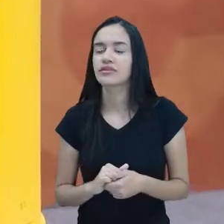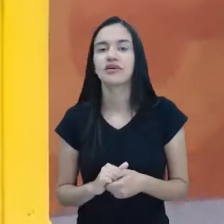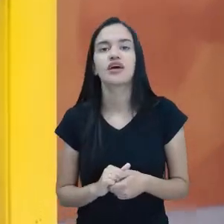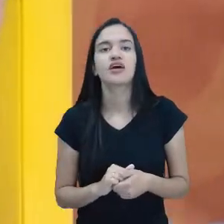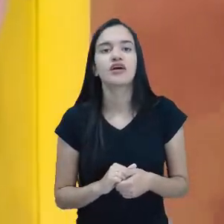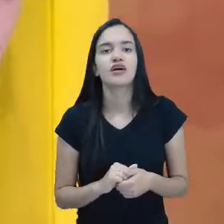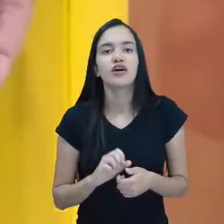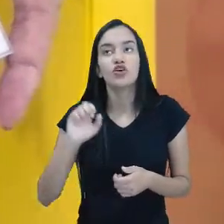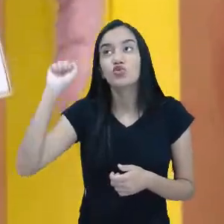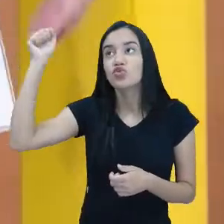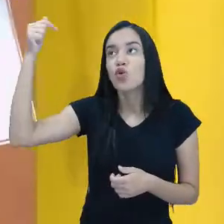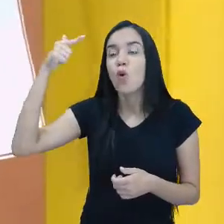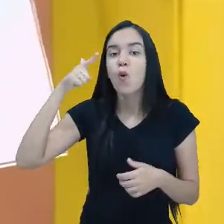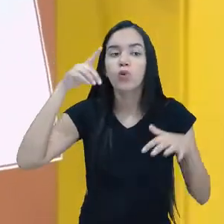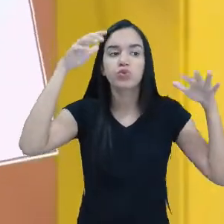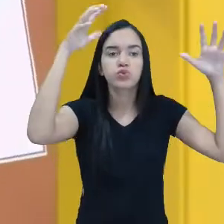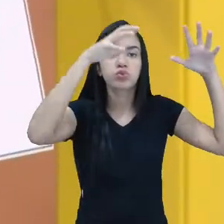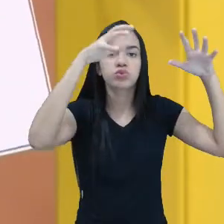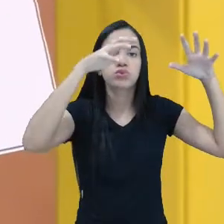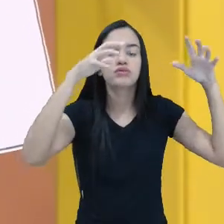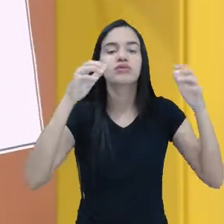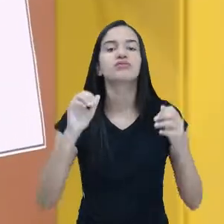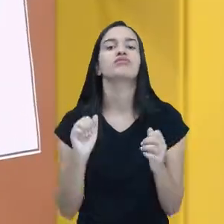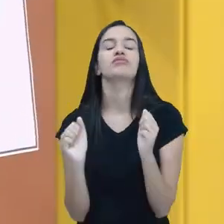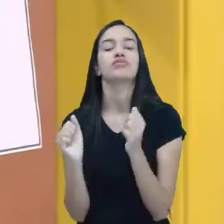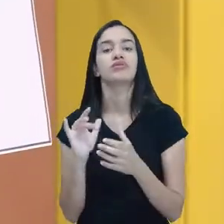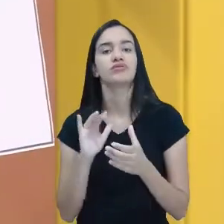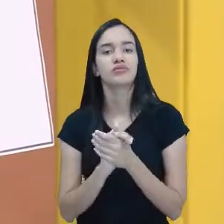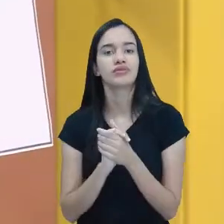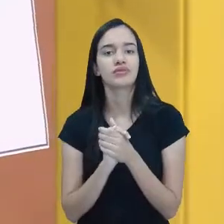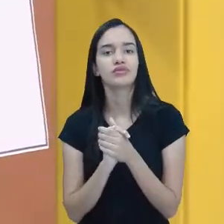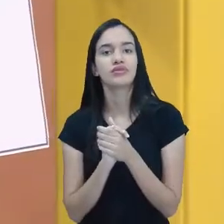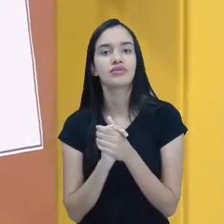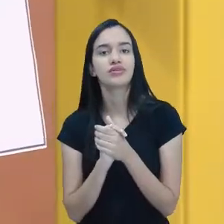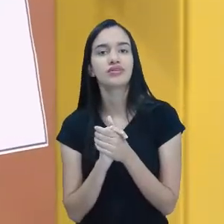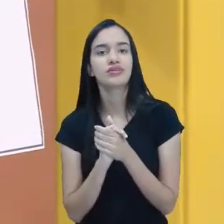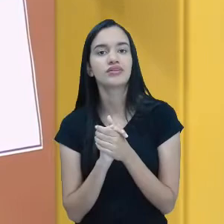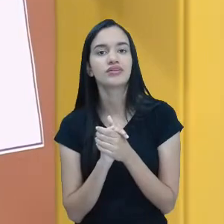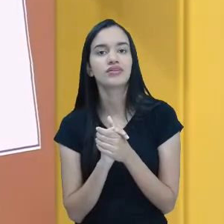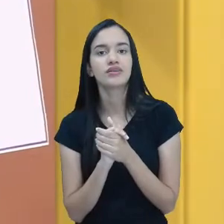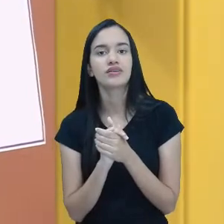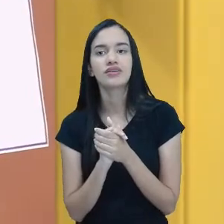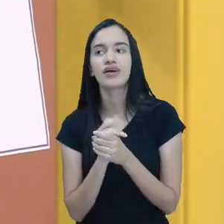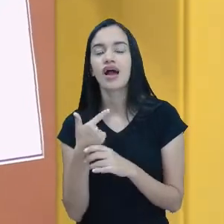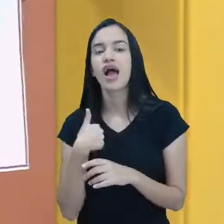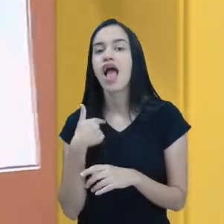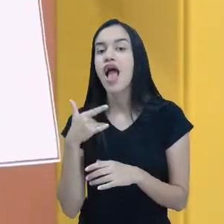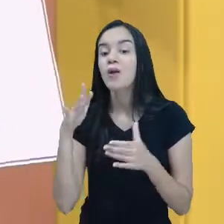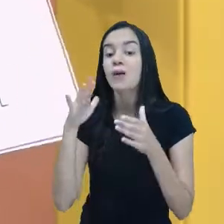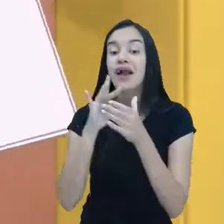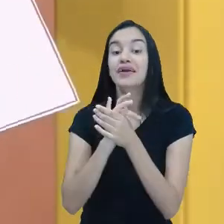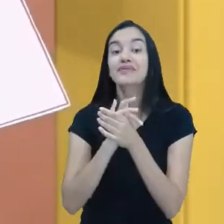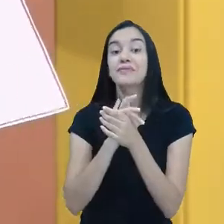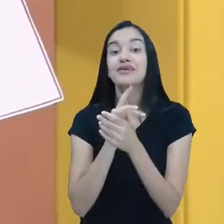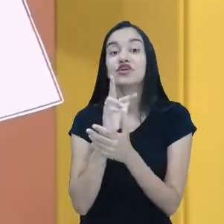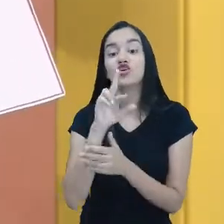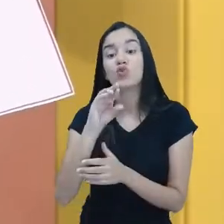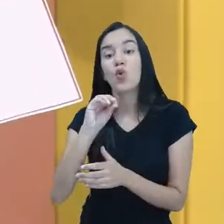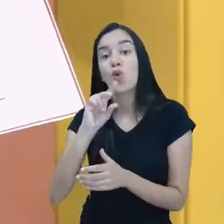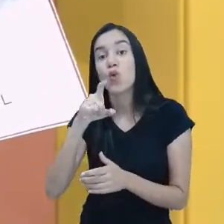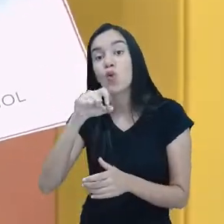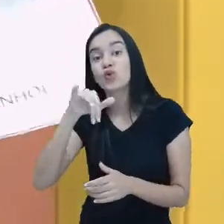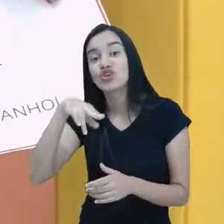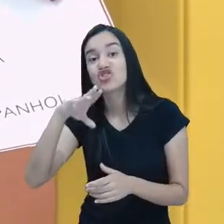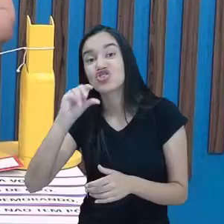Sol. Sol e chuva, casamento de viúva. Chuva e sol, casamento de roxinol. Oh, não era do